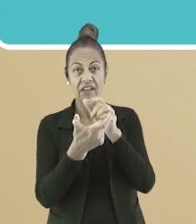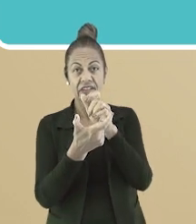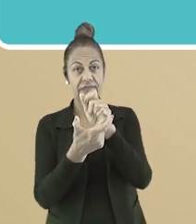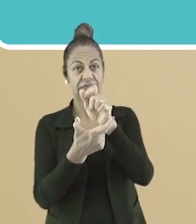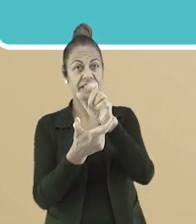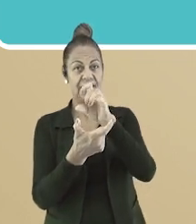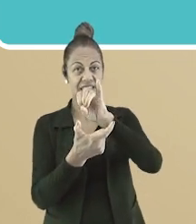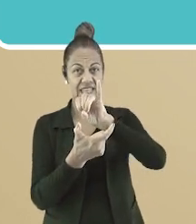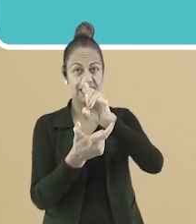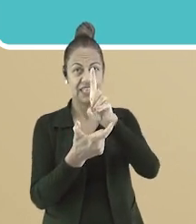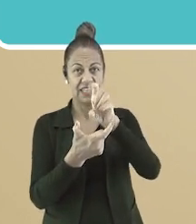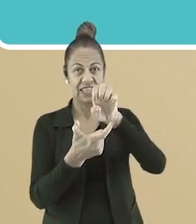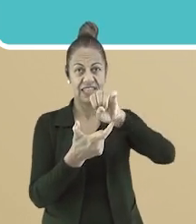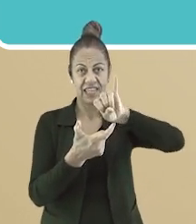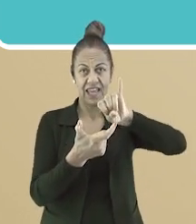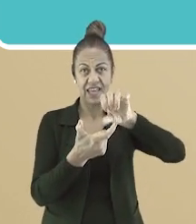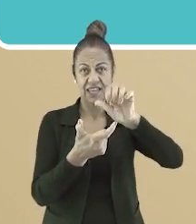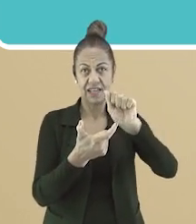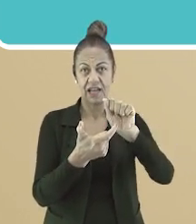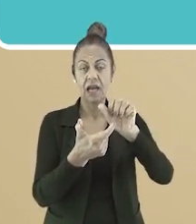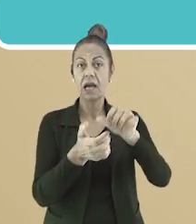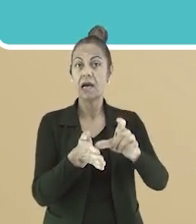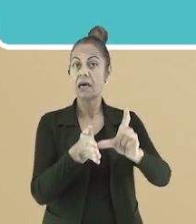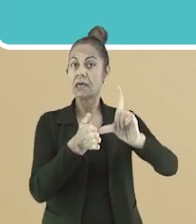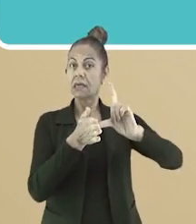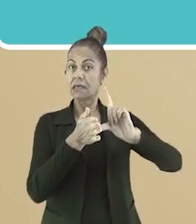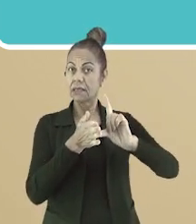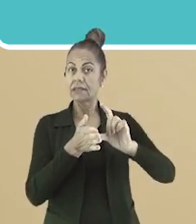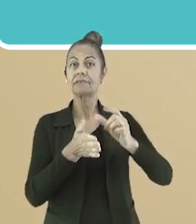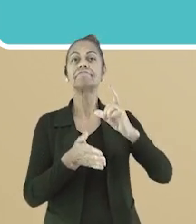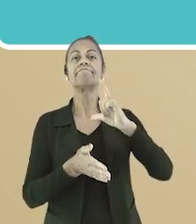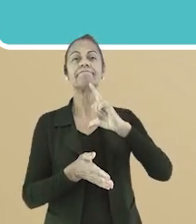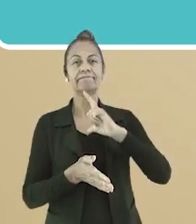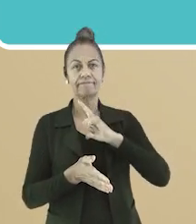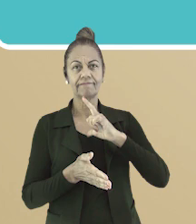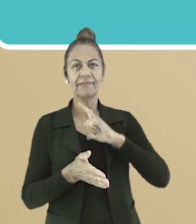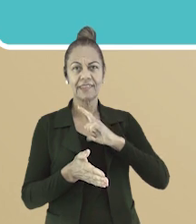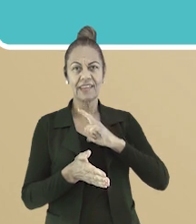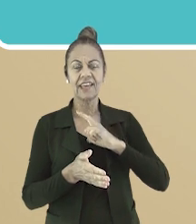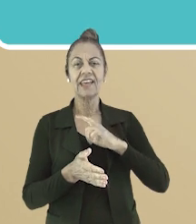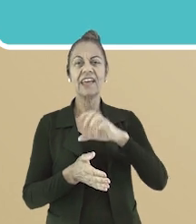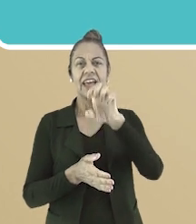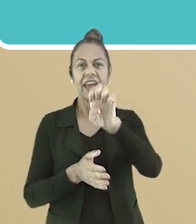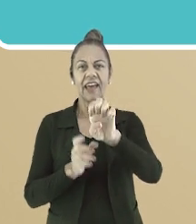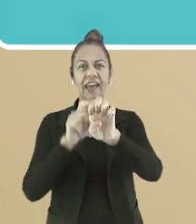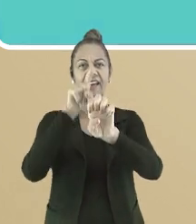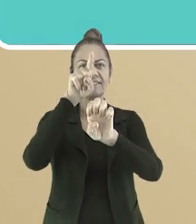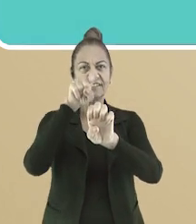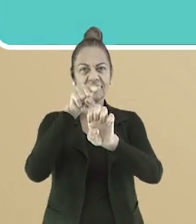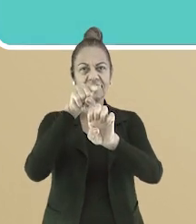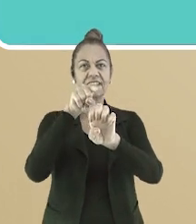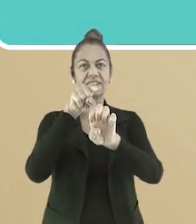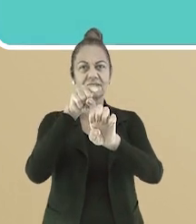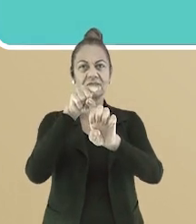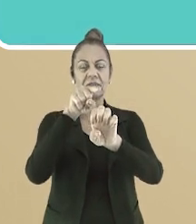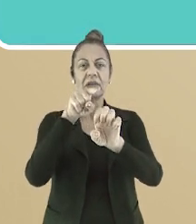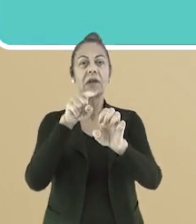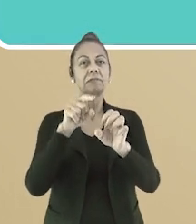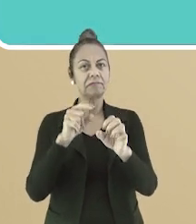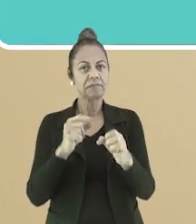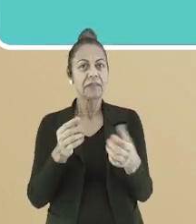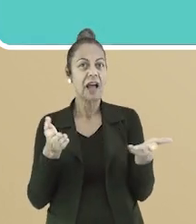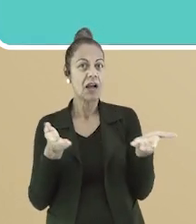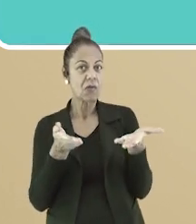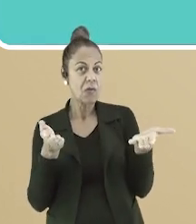mudou. Antes, ela era acentuada e agora ela é escrita sem o acento. Isso aconteceu